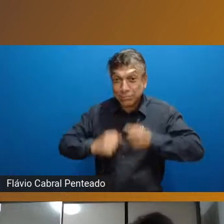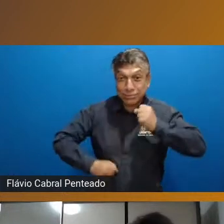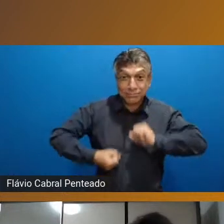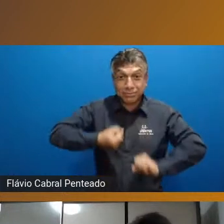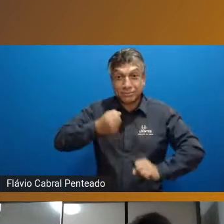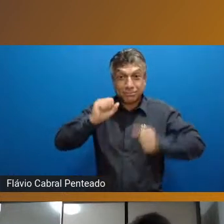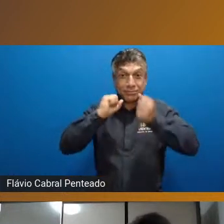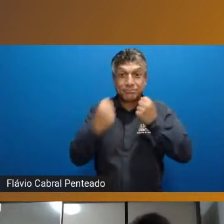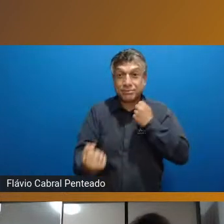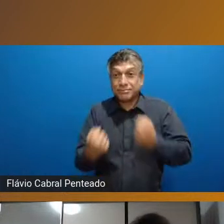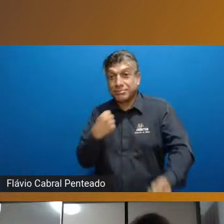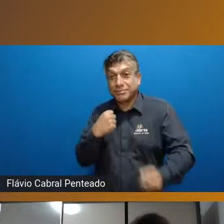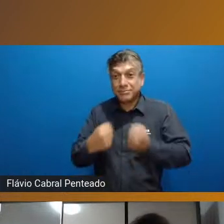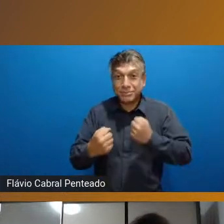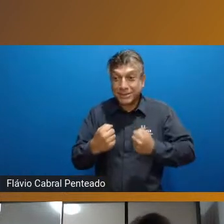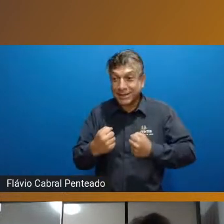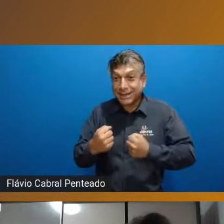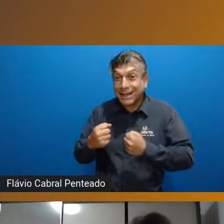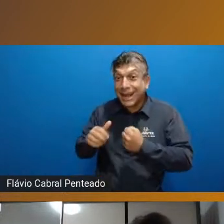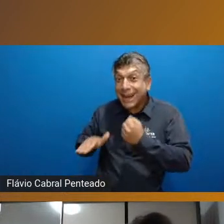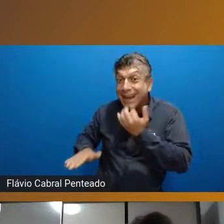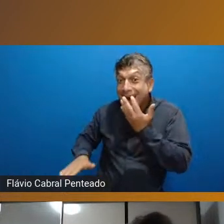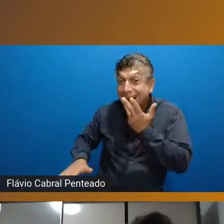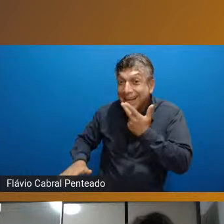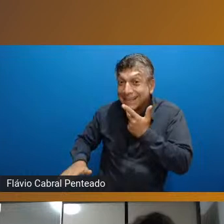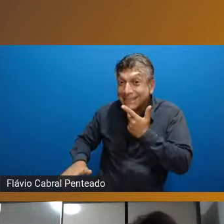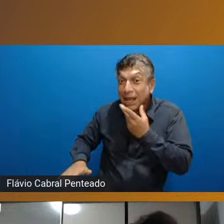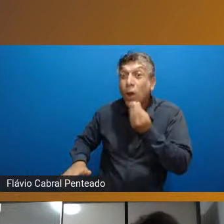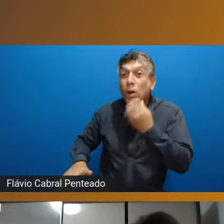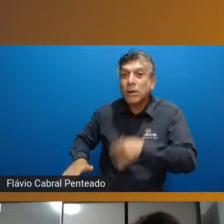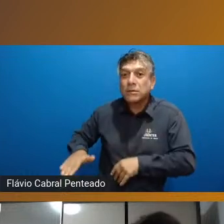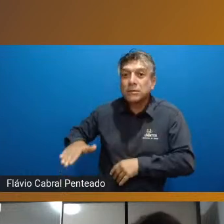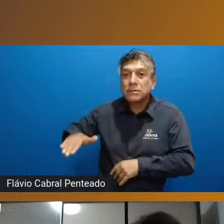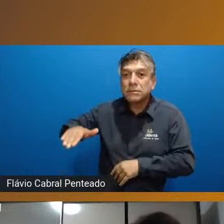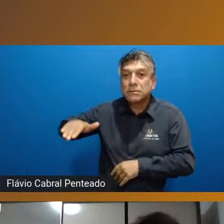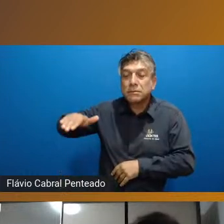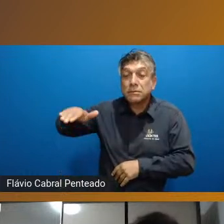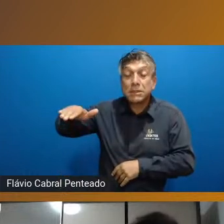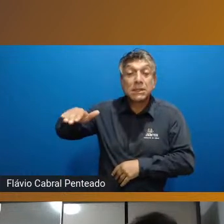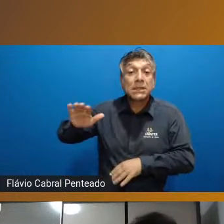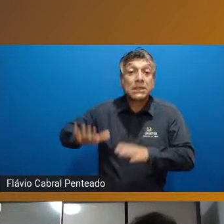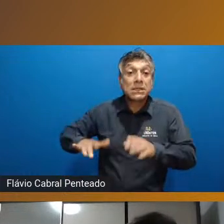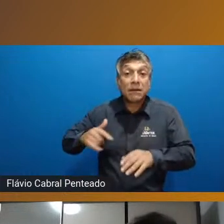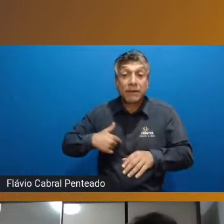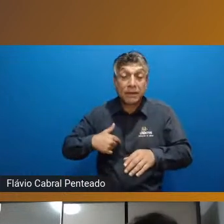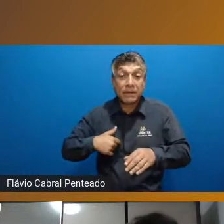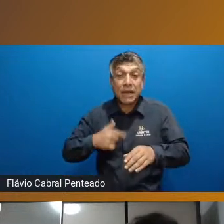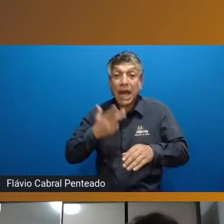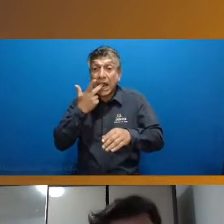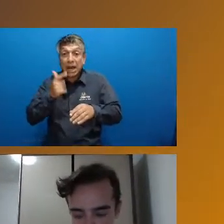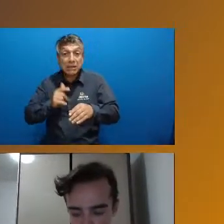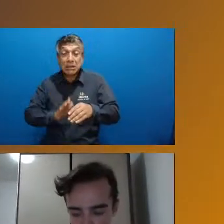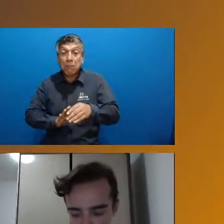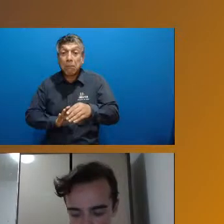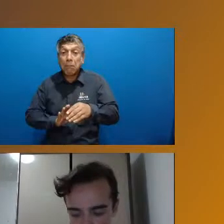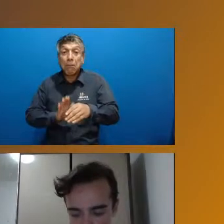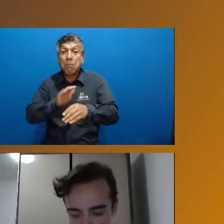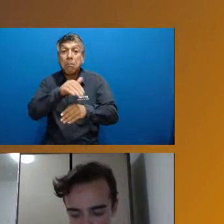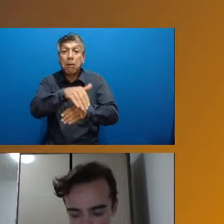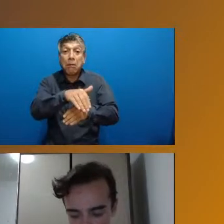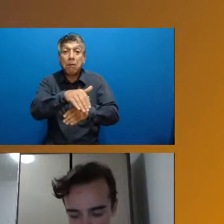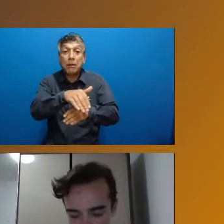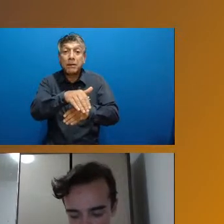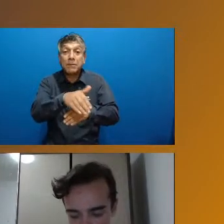essas habilidades consideradas como especializadas né às vezes eu tenho que dar um passo atrás é desenvolver